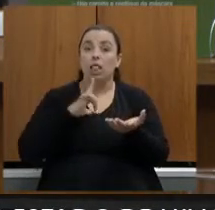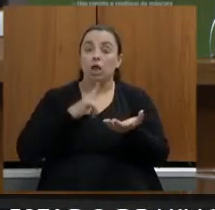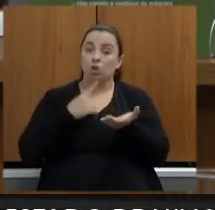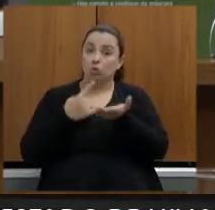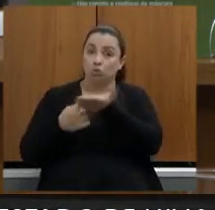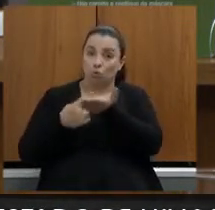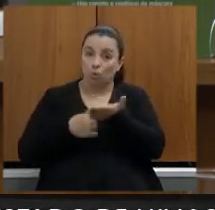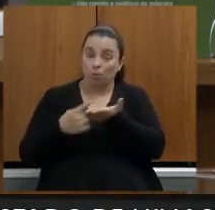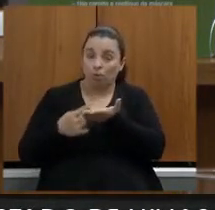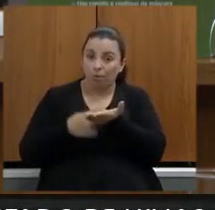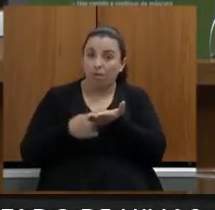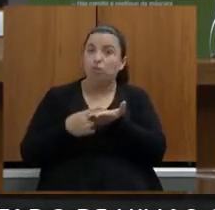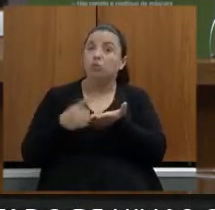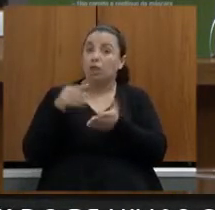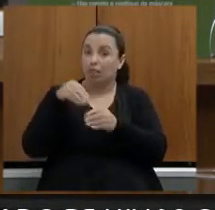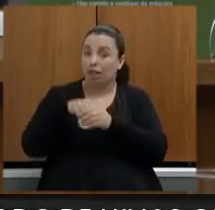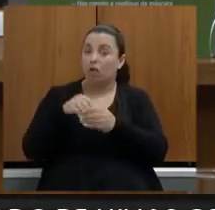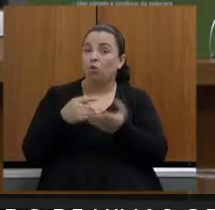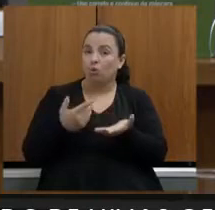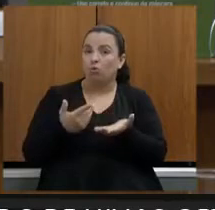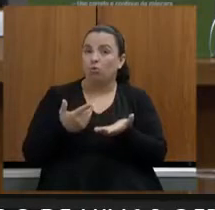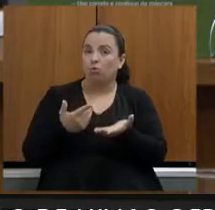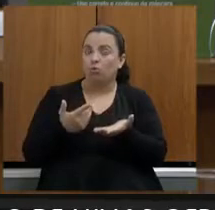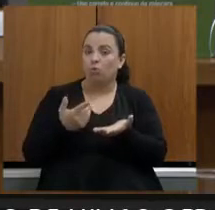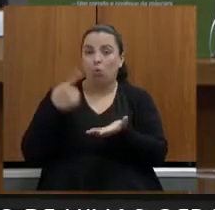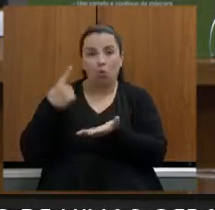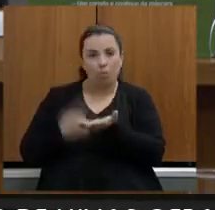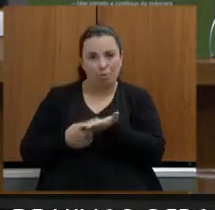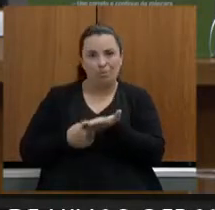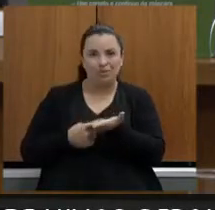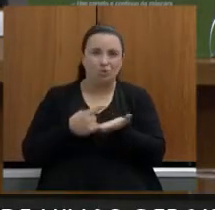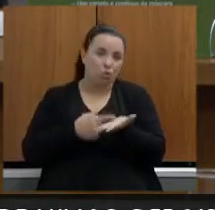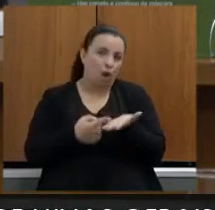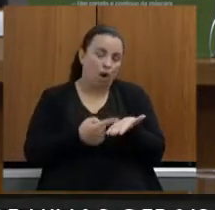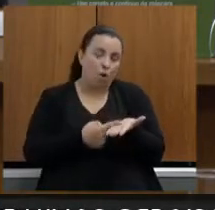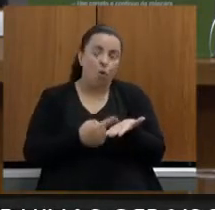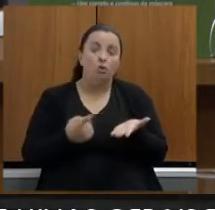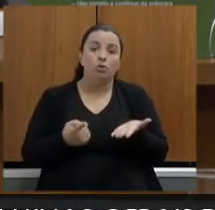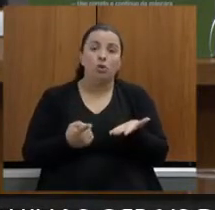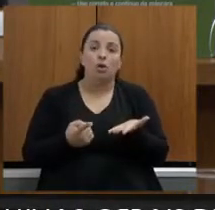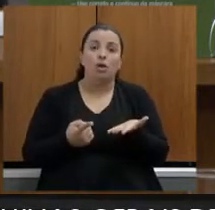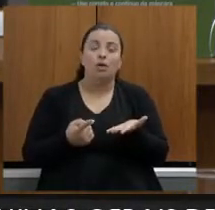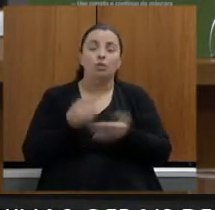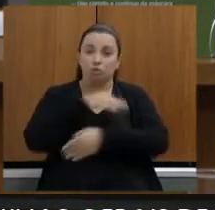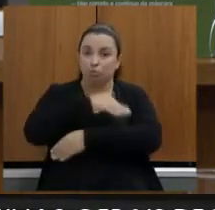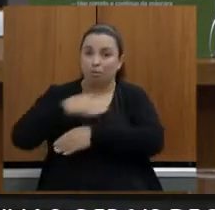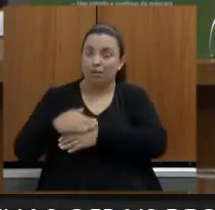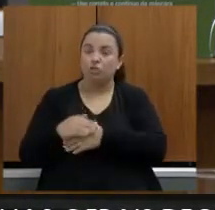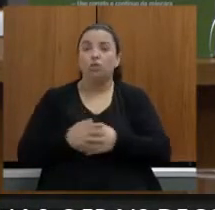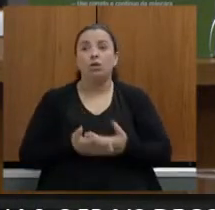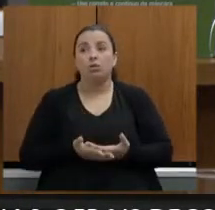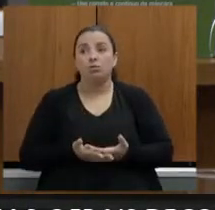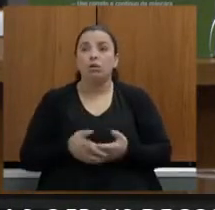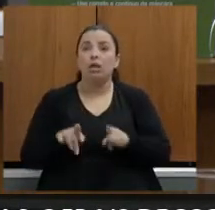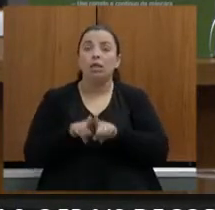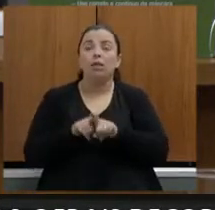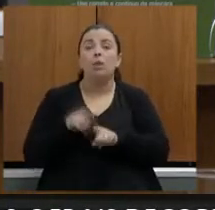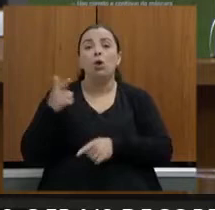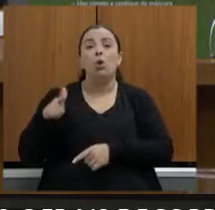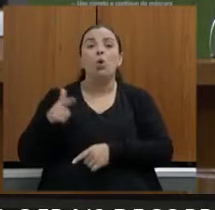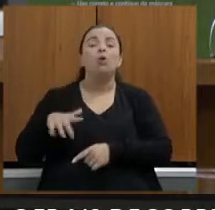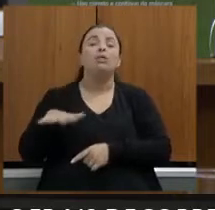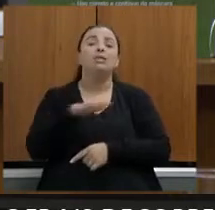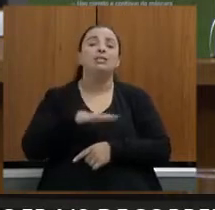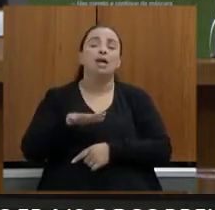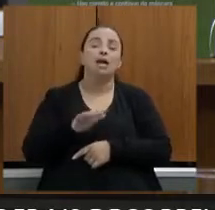do acordo de Brumadinho mas também nas diversas áreas de votação do Ministério